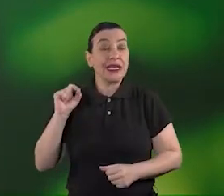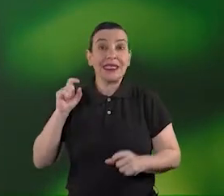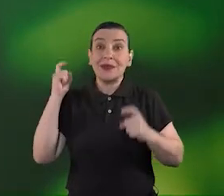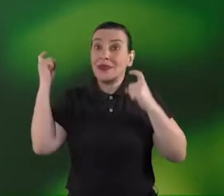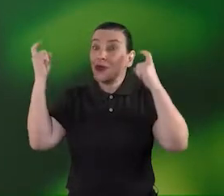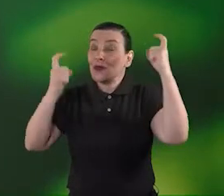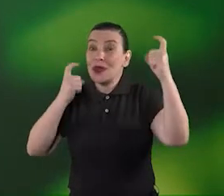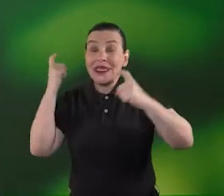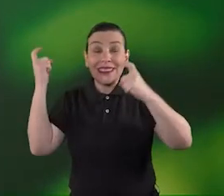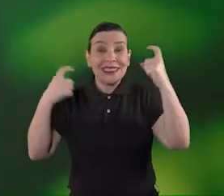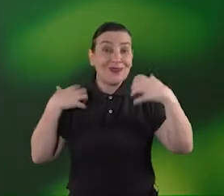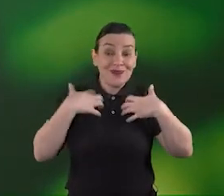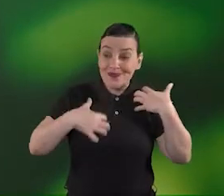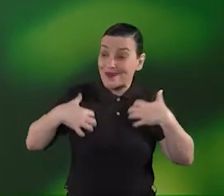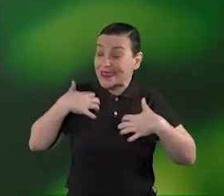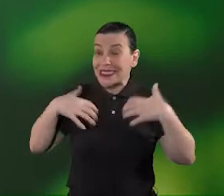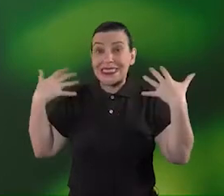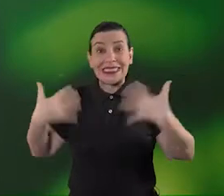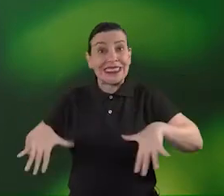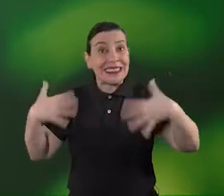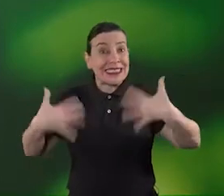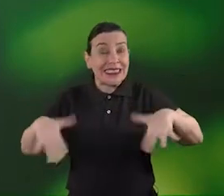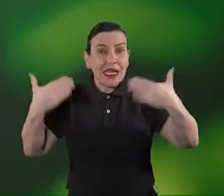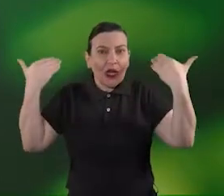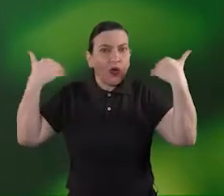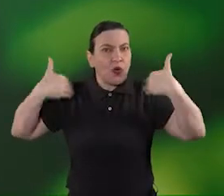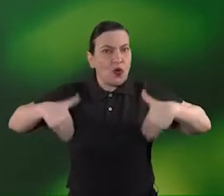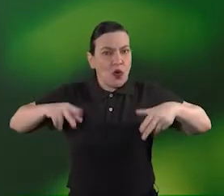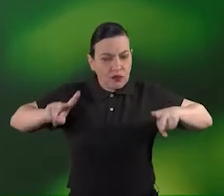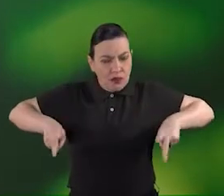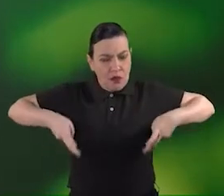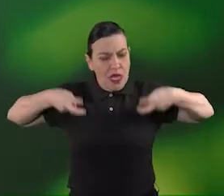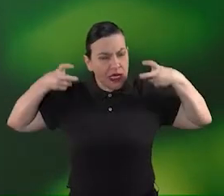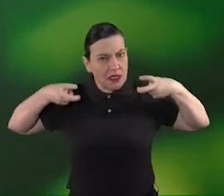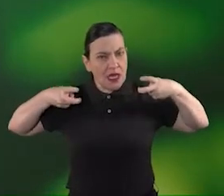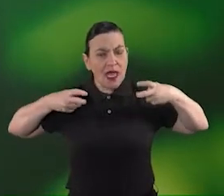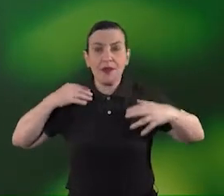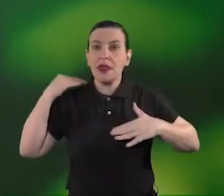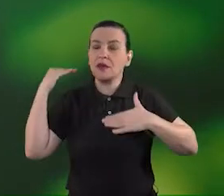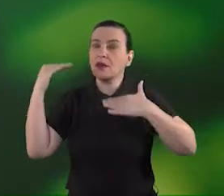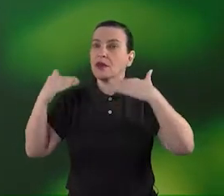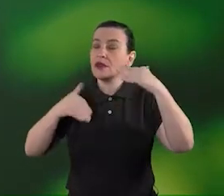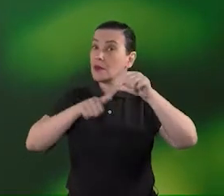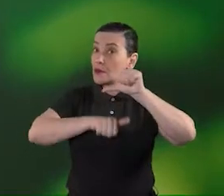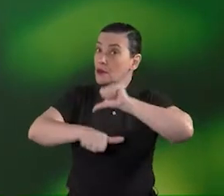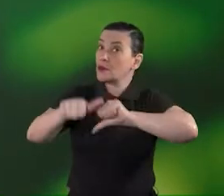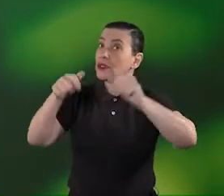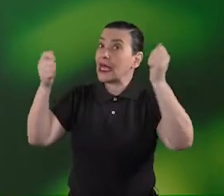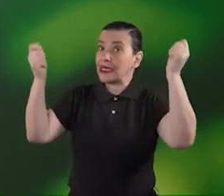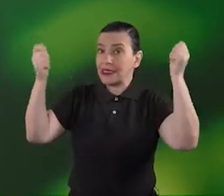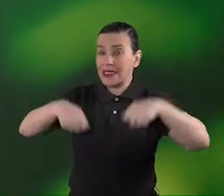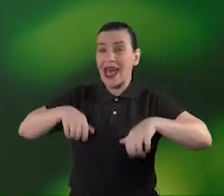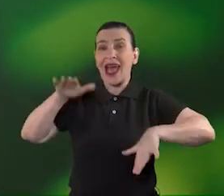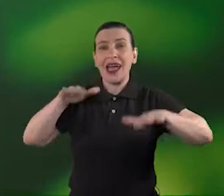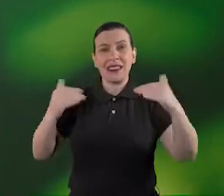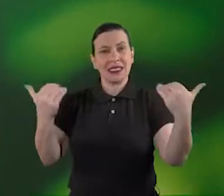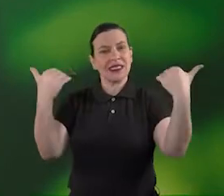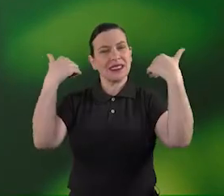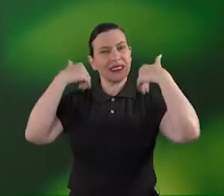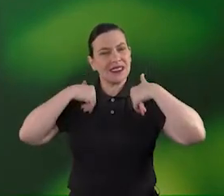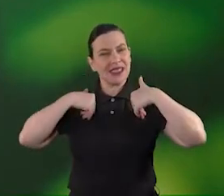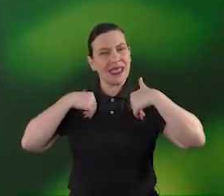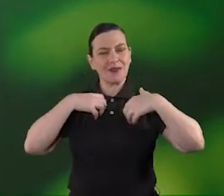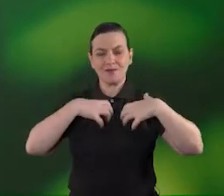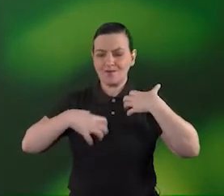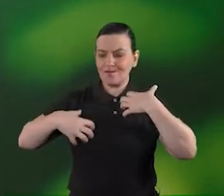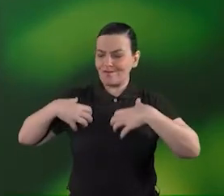preocupação imediata a resposta normal do corpo é um processo de cura e existe a inflamação e um desconforto